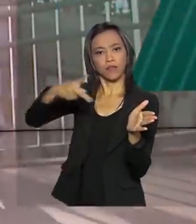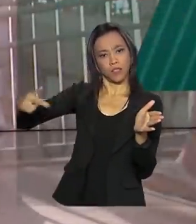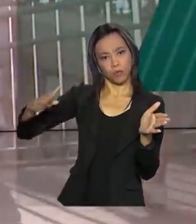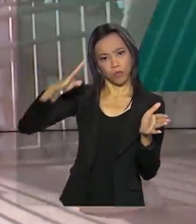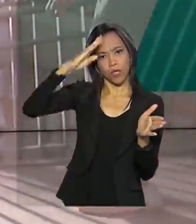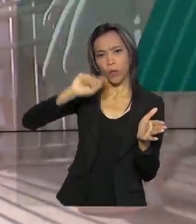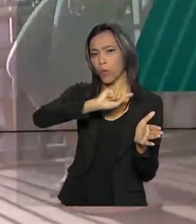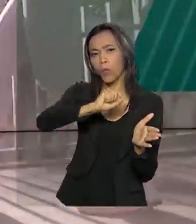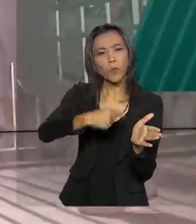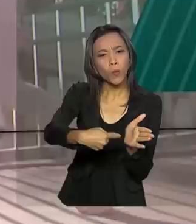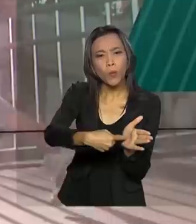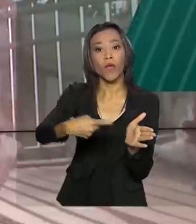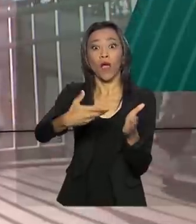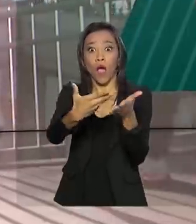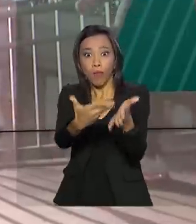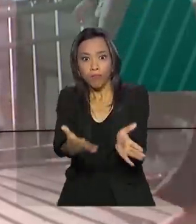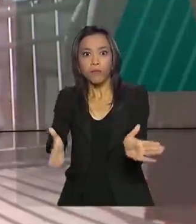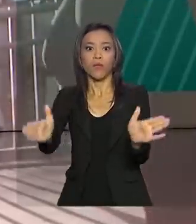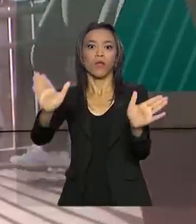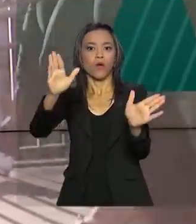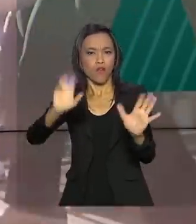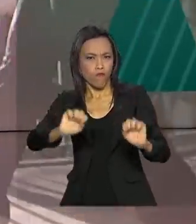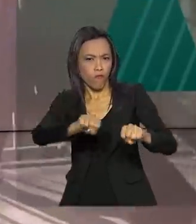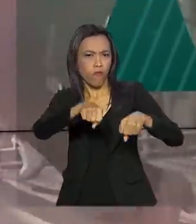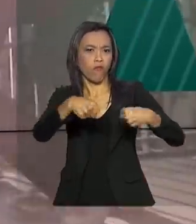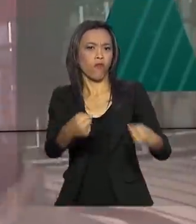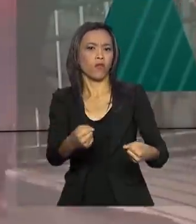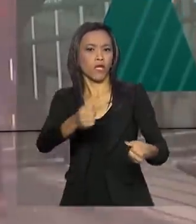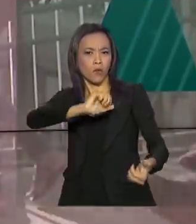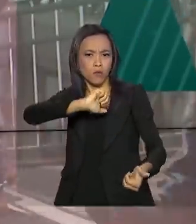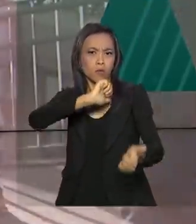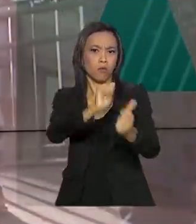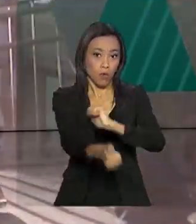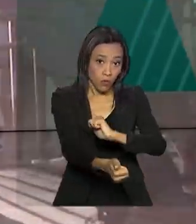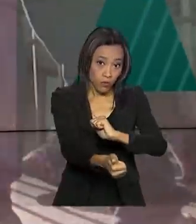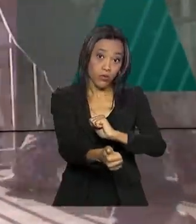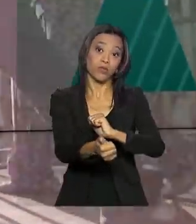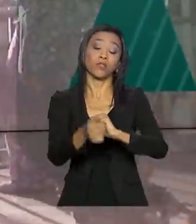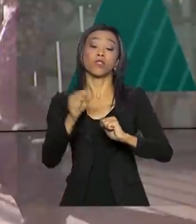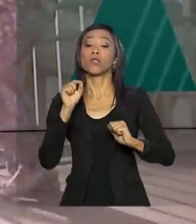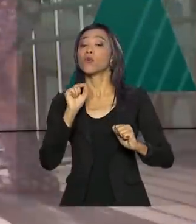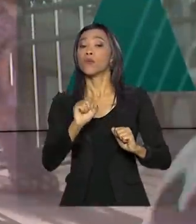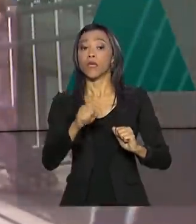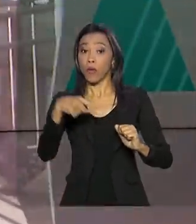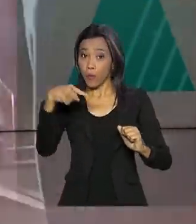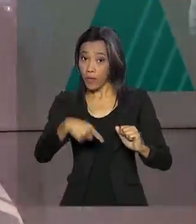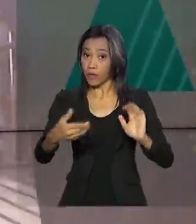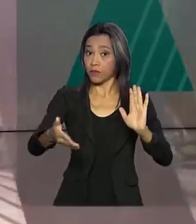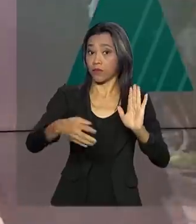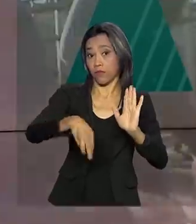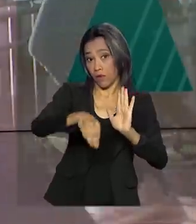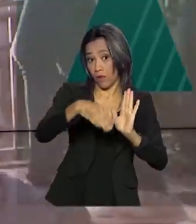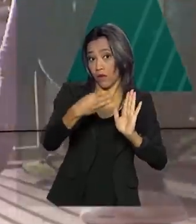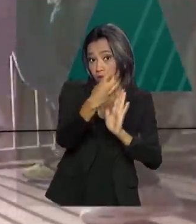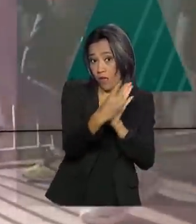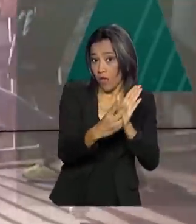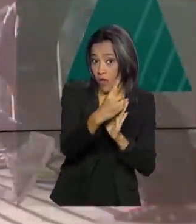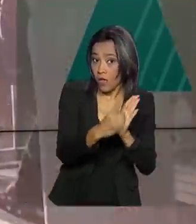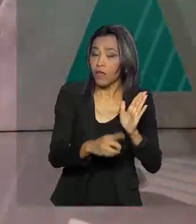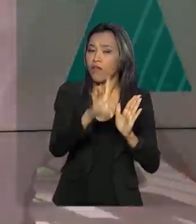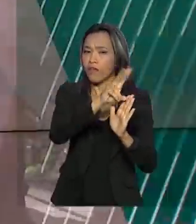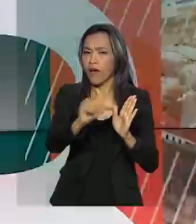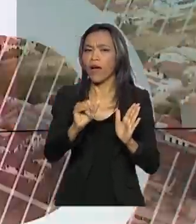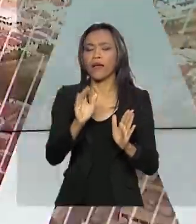ampliou e fortaleceu o programa Forças no Esporte, Profesp. Com a medida, o programa vai passar a